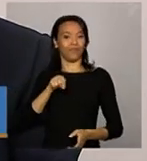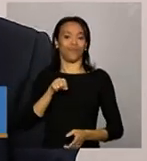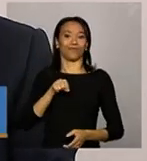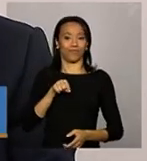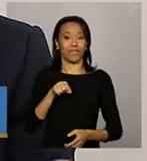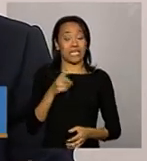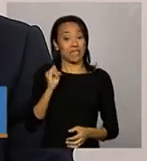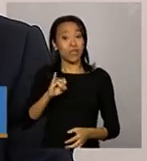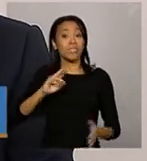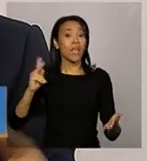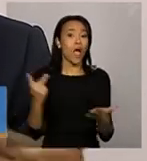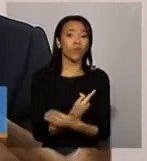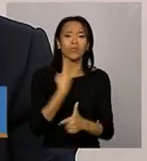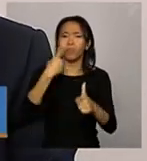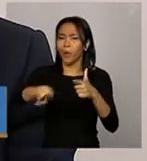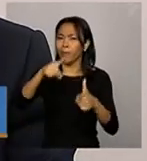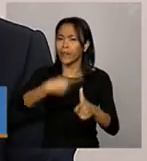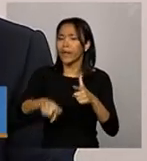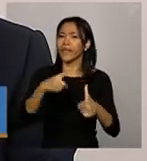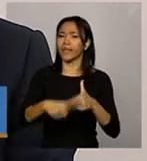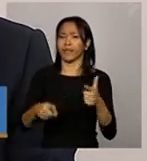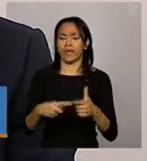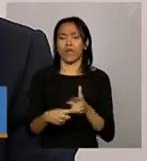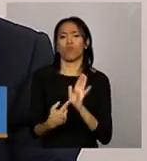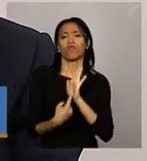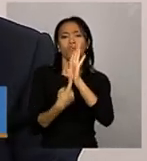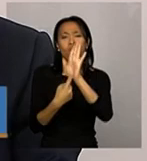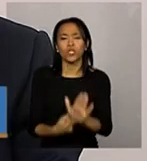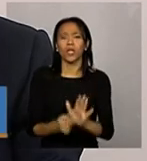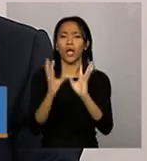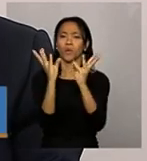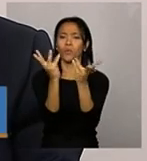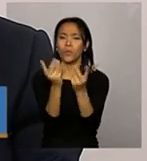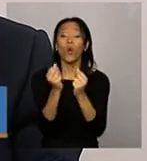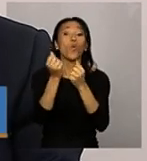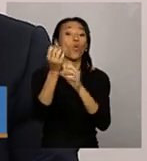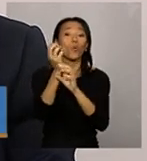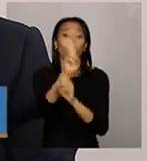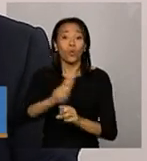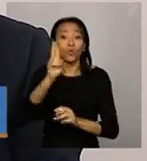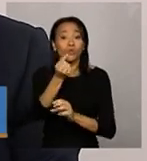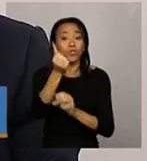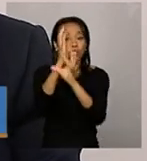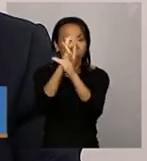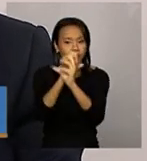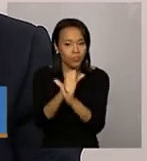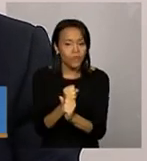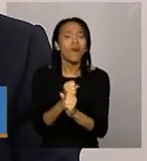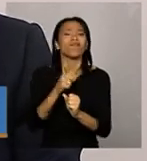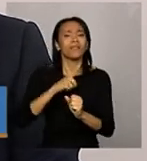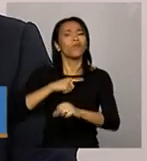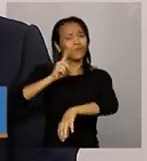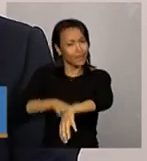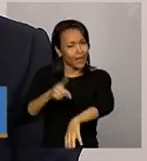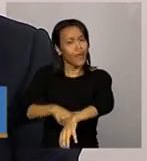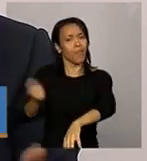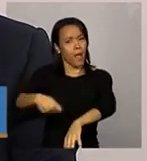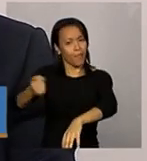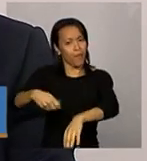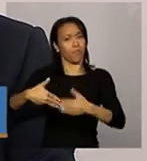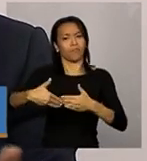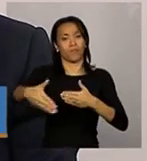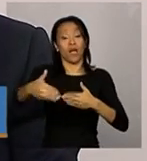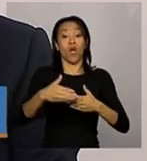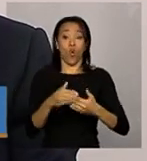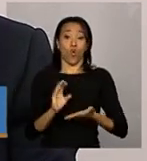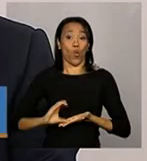problema na apresentação da prestação de contas, haverá um prazo útil, um tempo útil para que conselho e